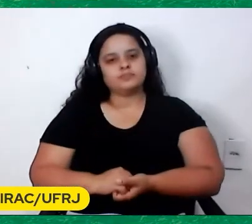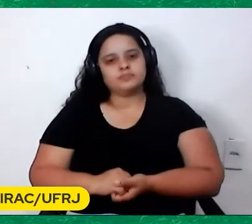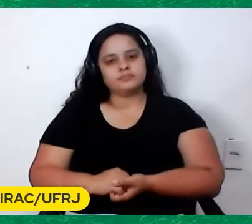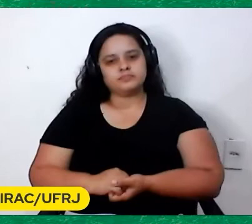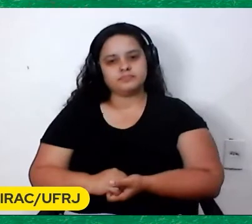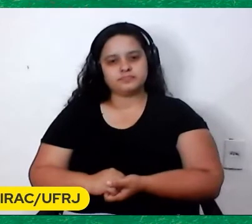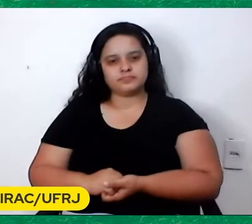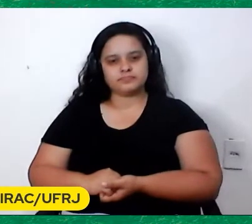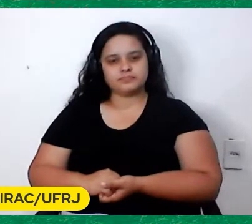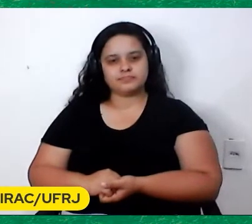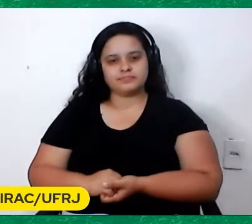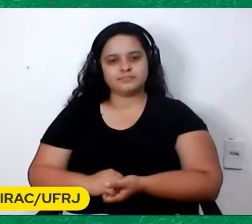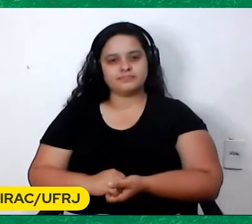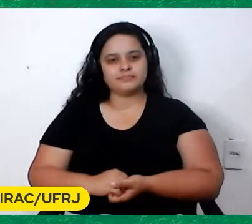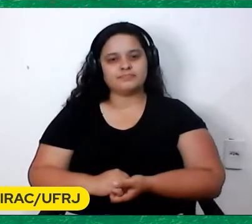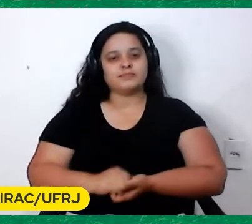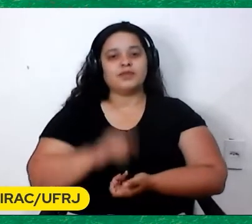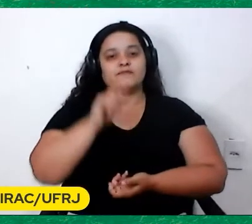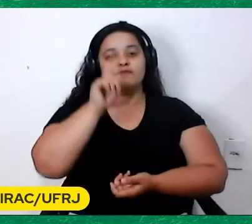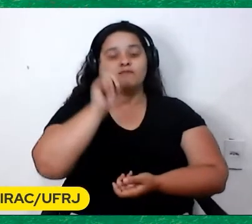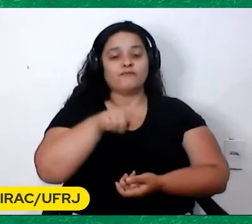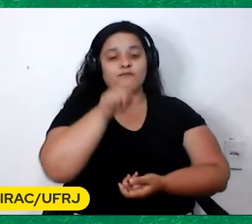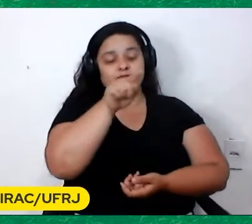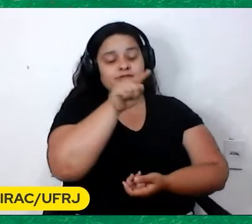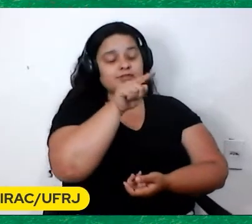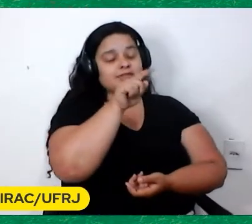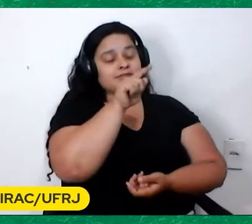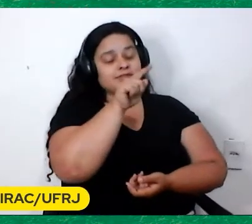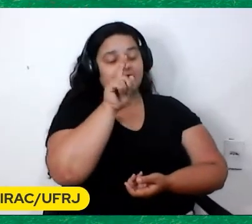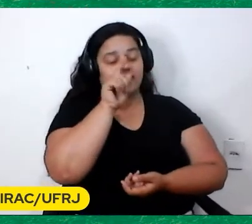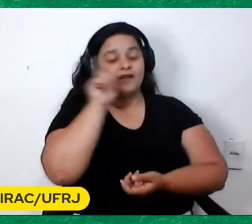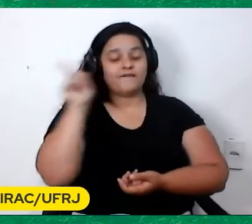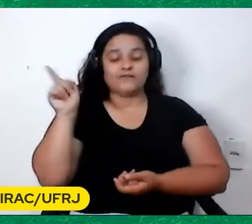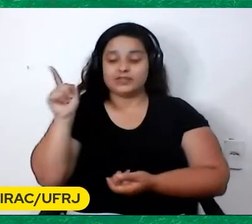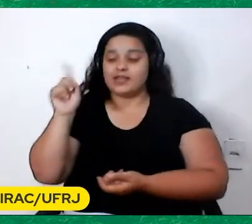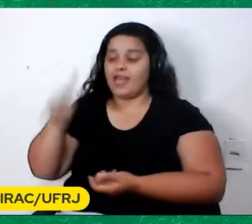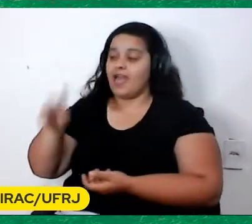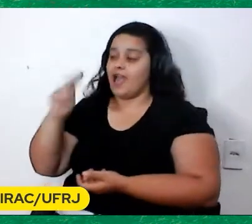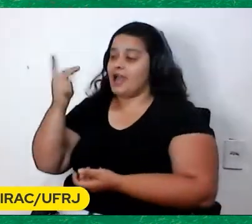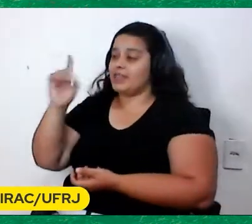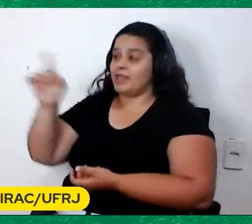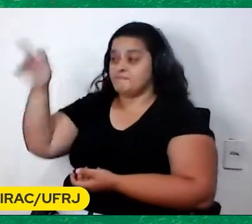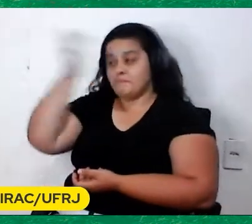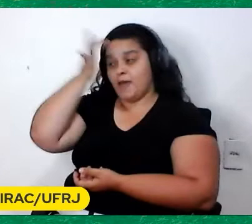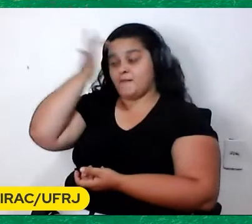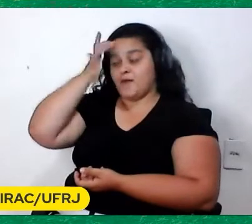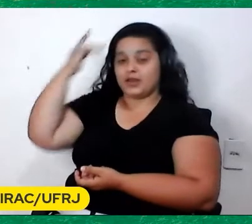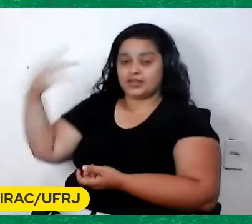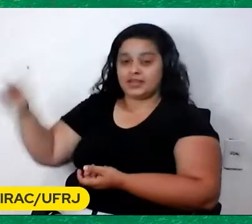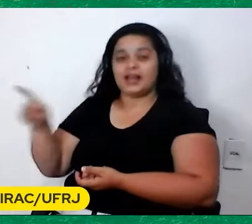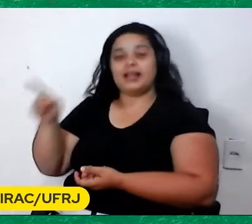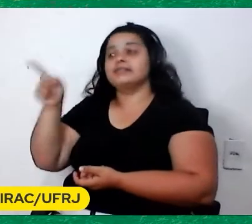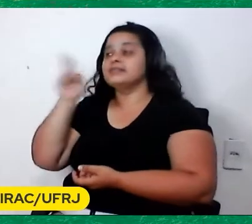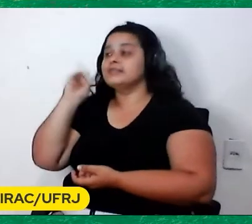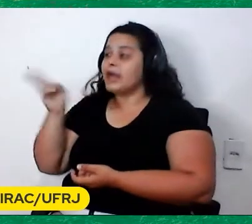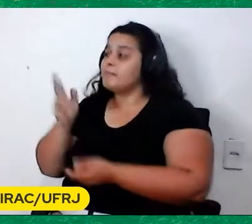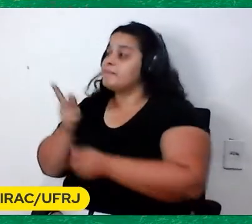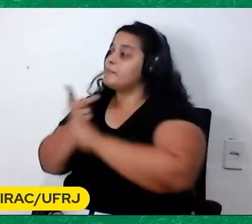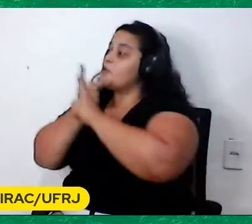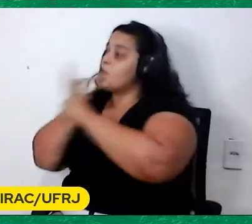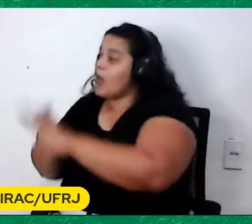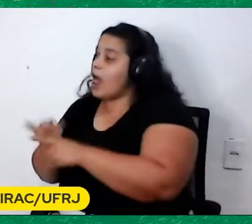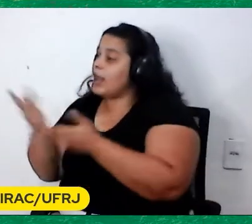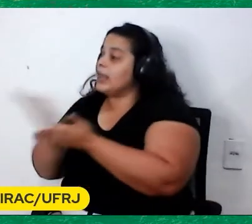Você era o HD Da memória dele Ele sempre procurava Seu livro